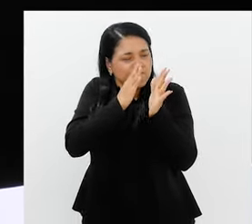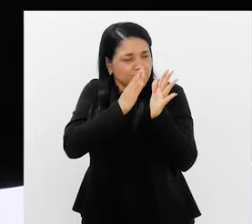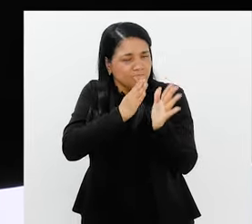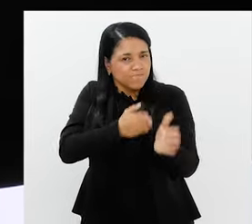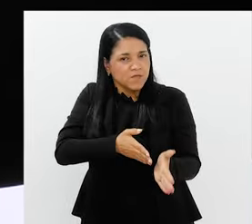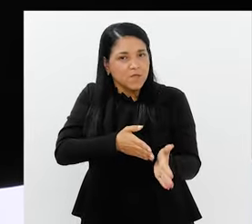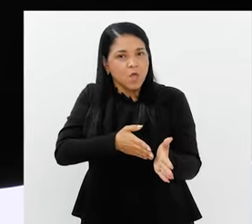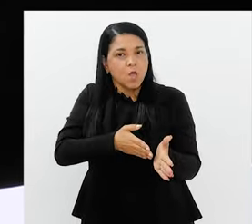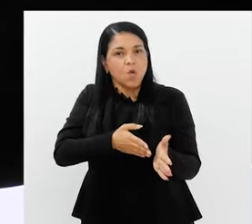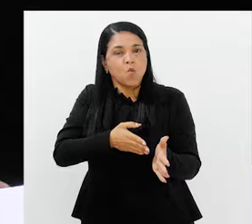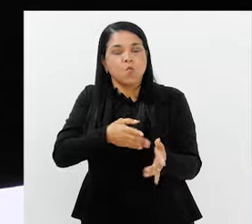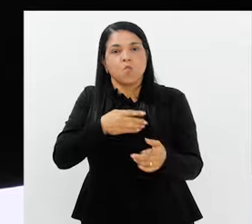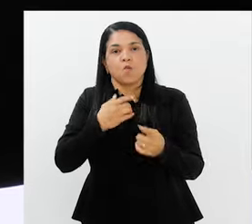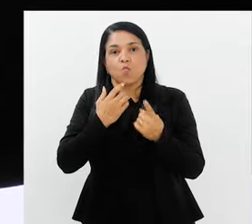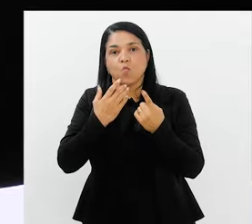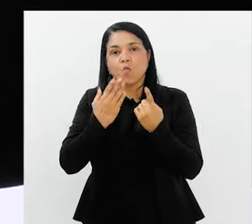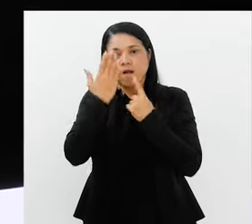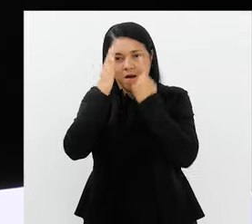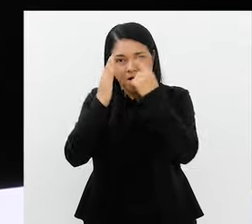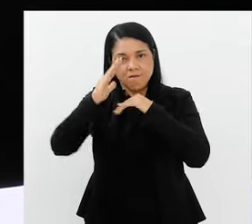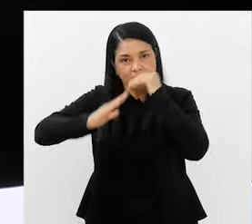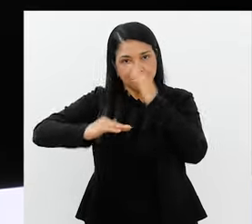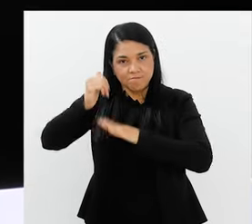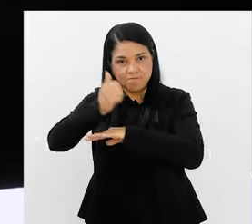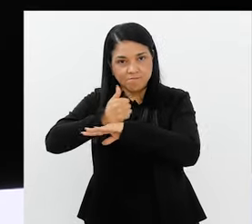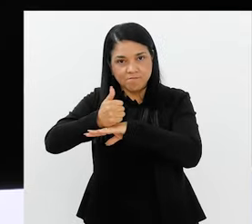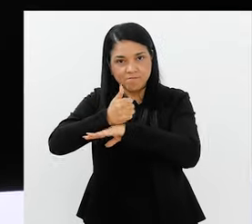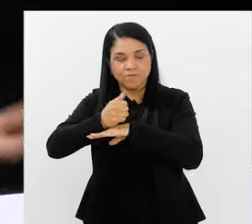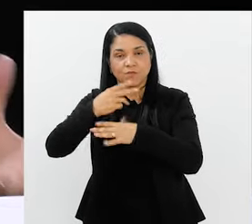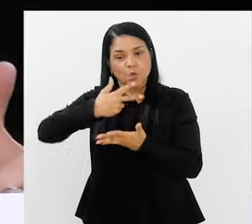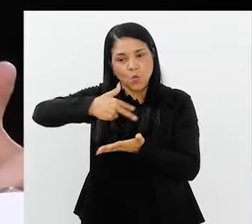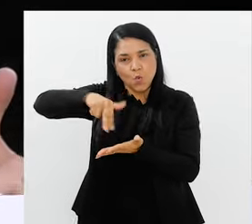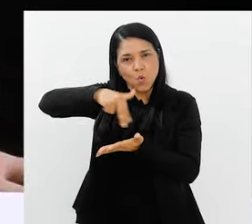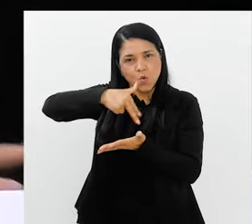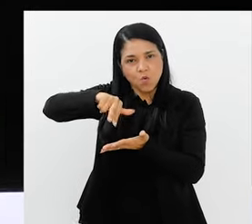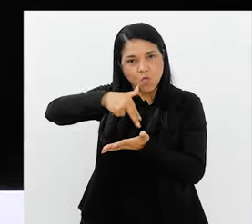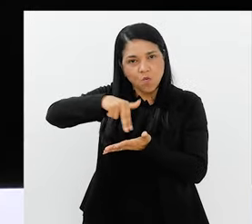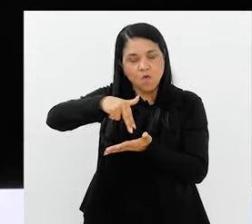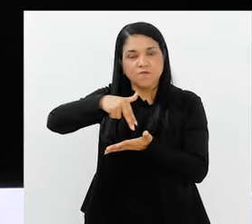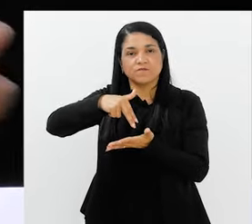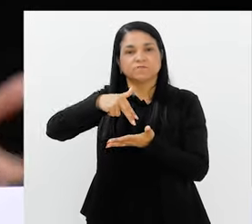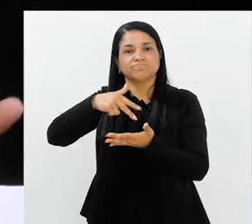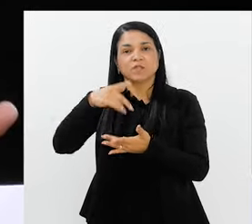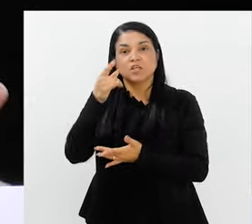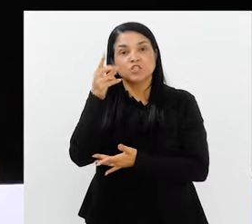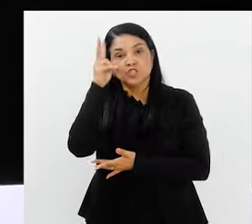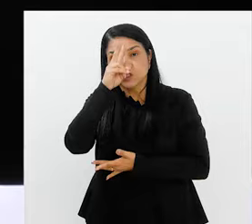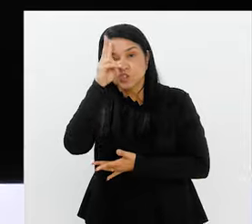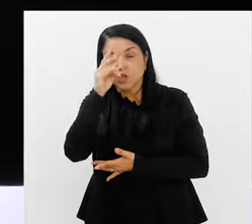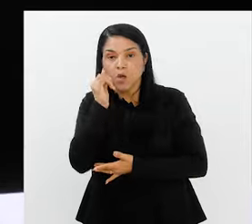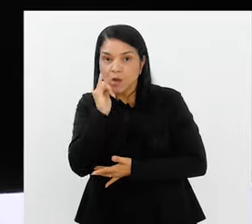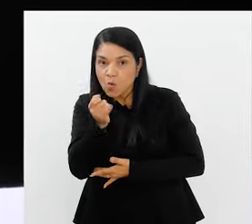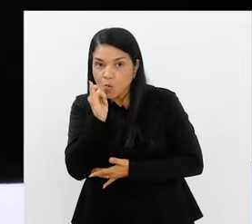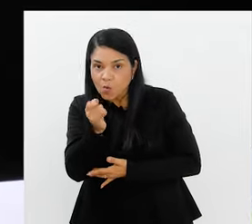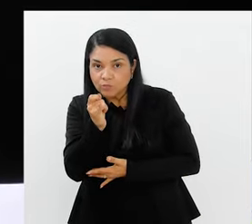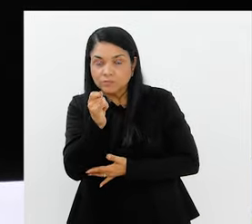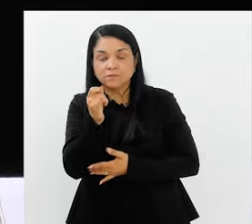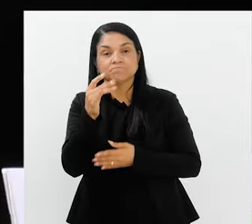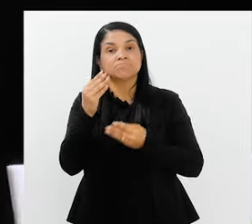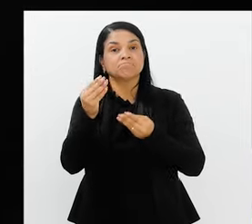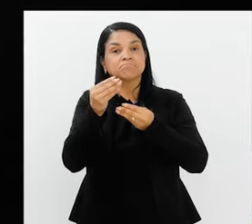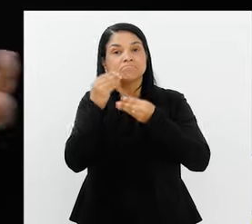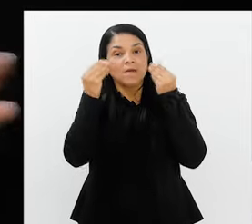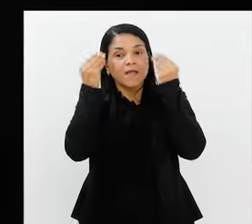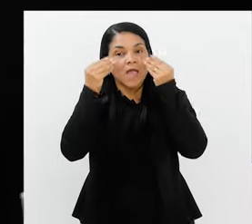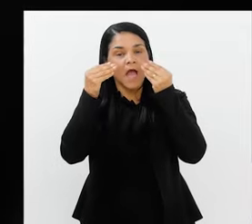fiel possível ao que o carnavalesco, o coreógrafo, o o enredo pede, a maquiagem é um